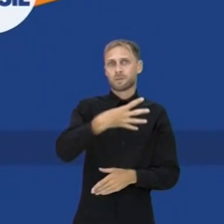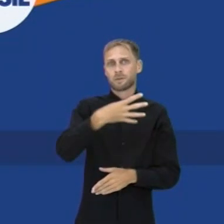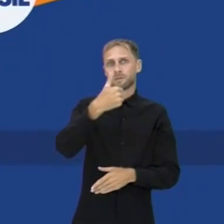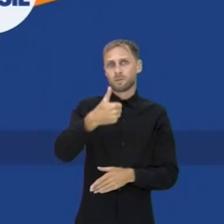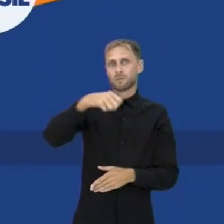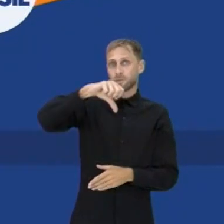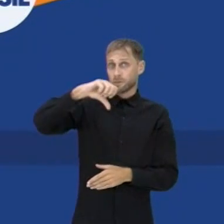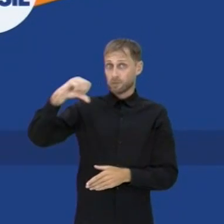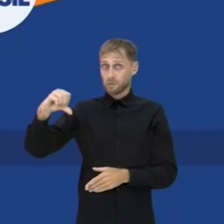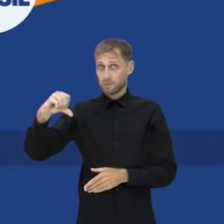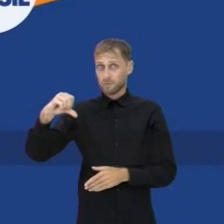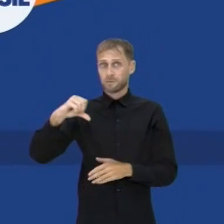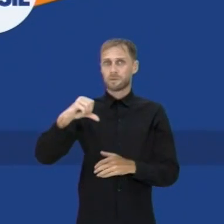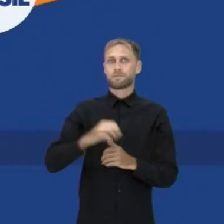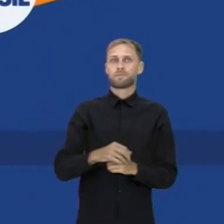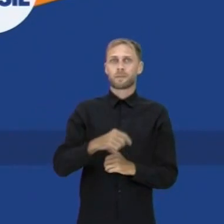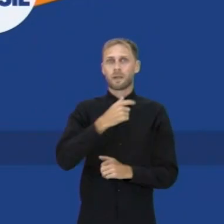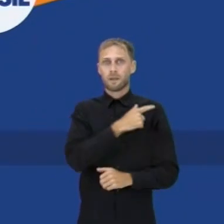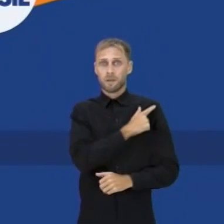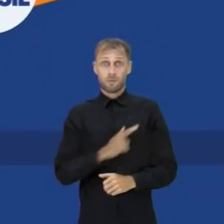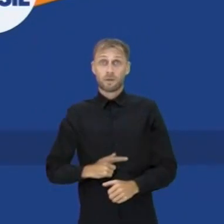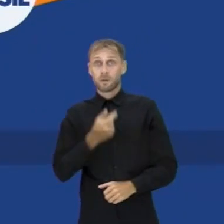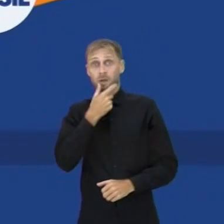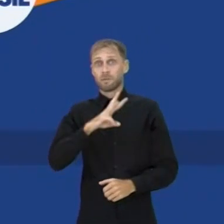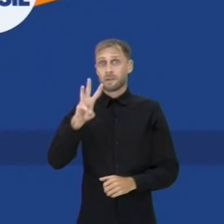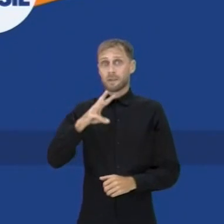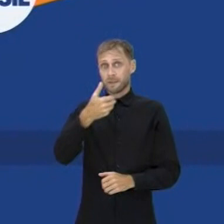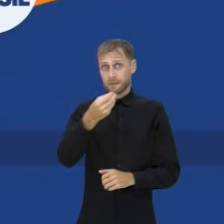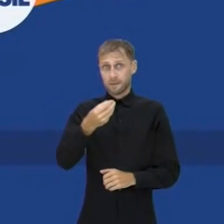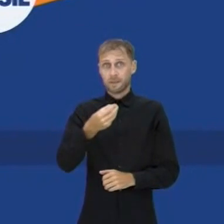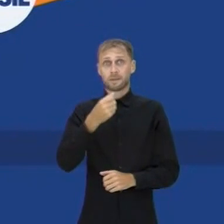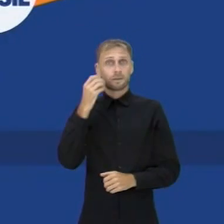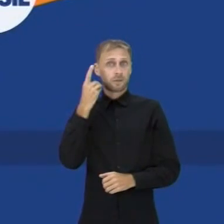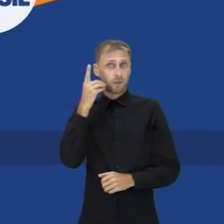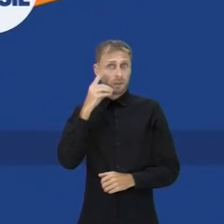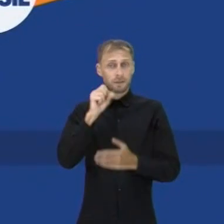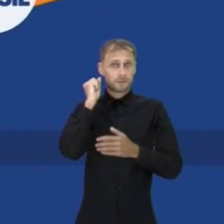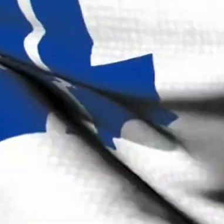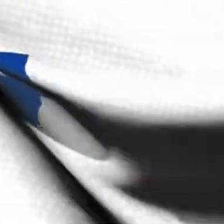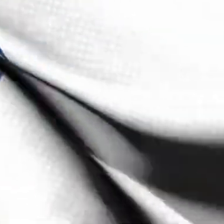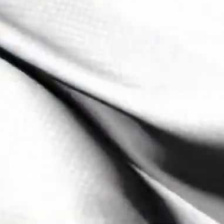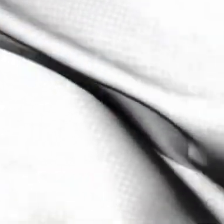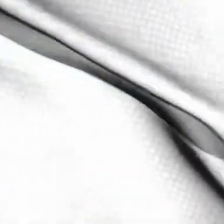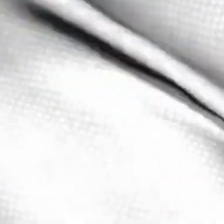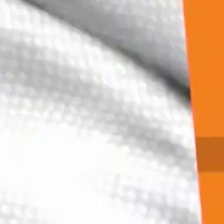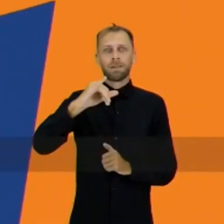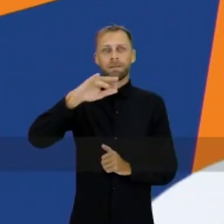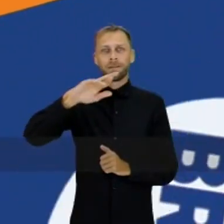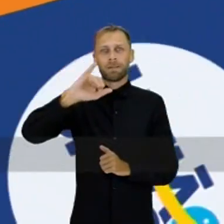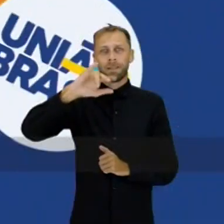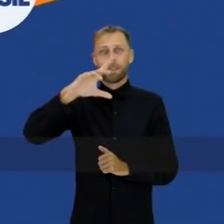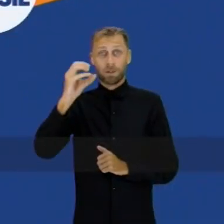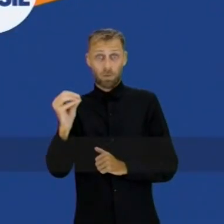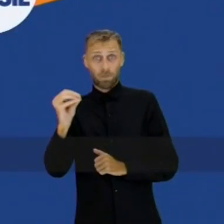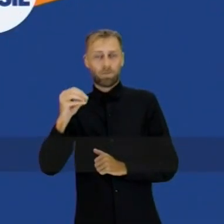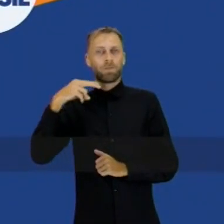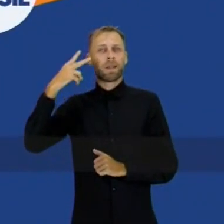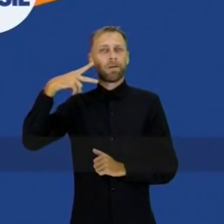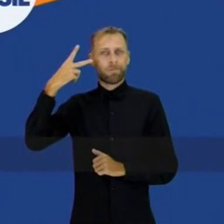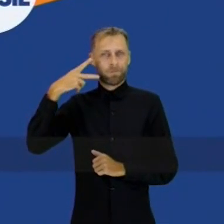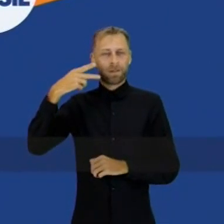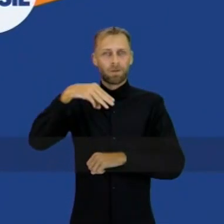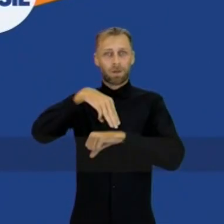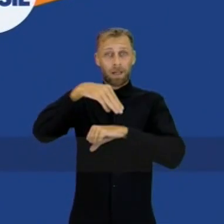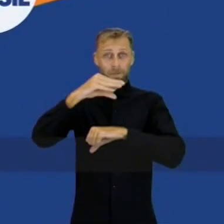44199. Vandelei Pavosa, 10. Senadora Dorinha, 444. Sou Cirilo Douglas, vereador